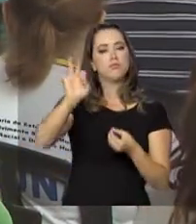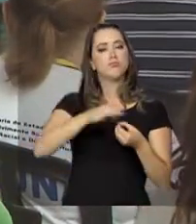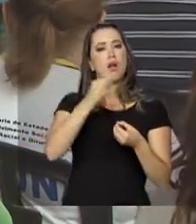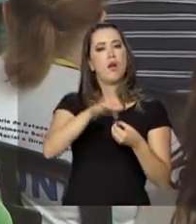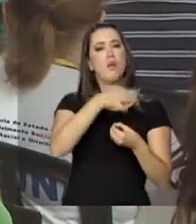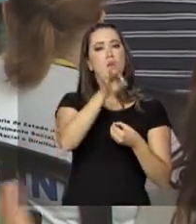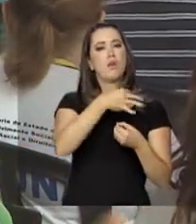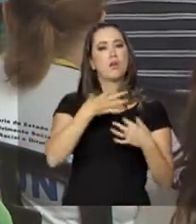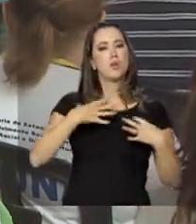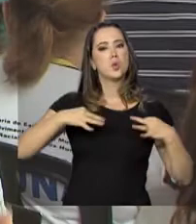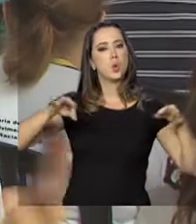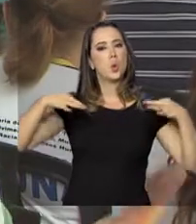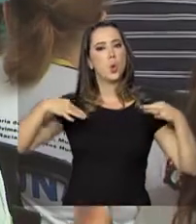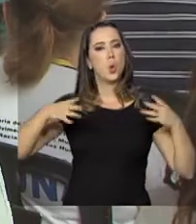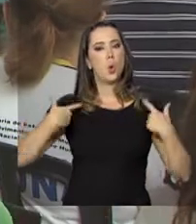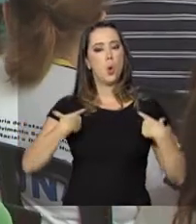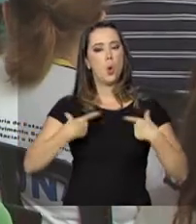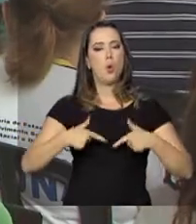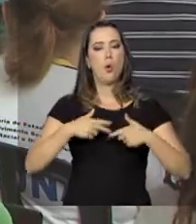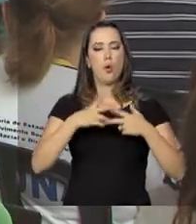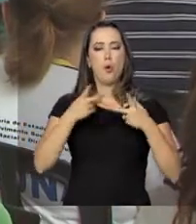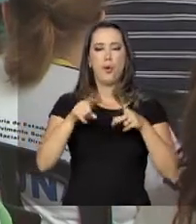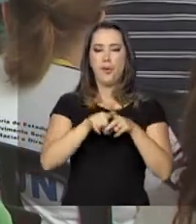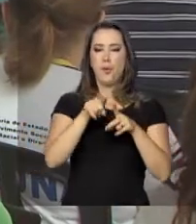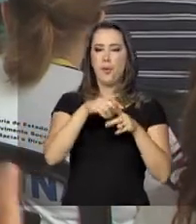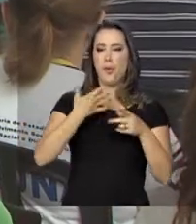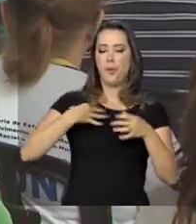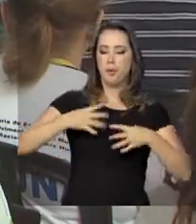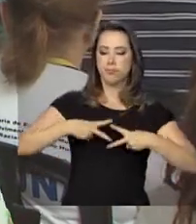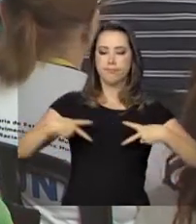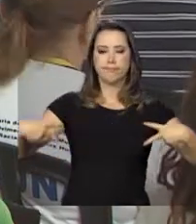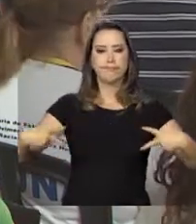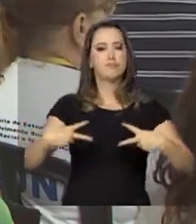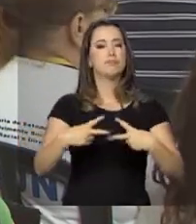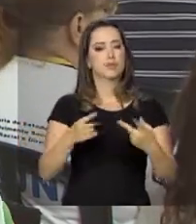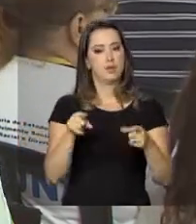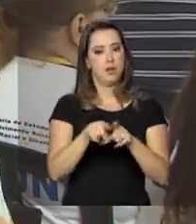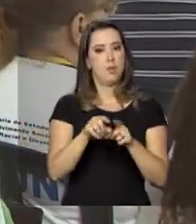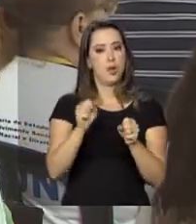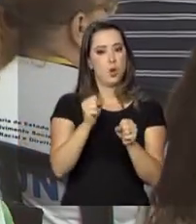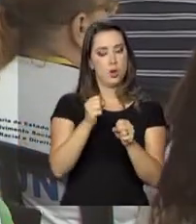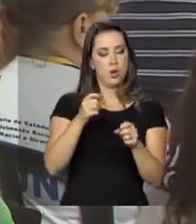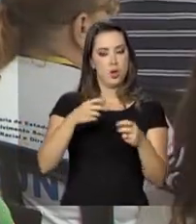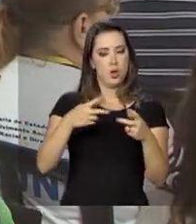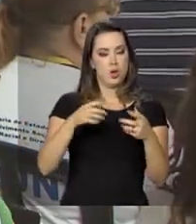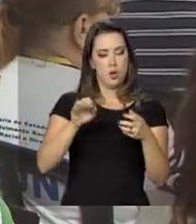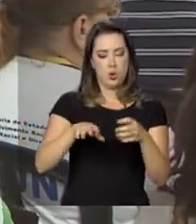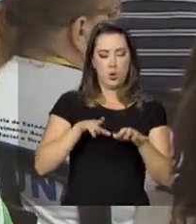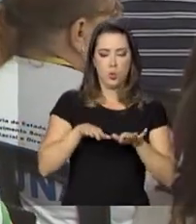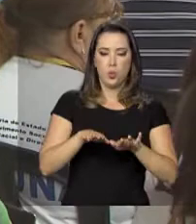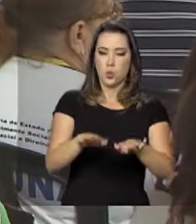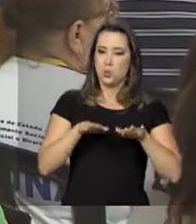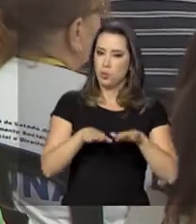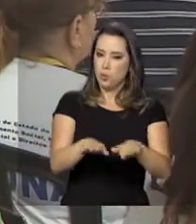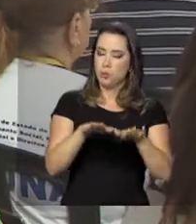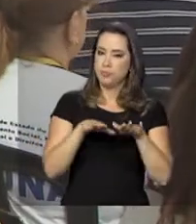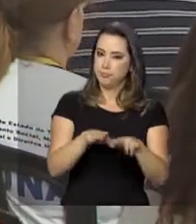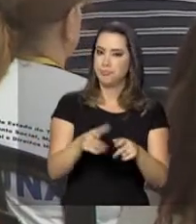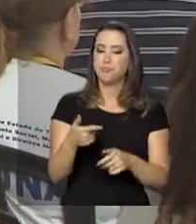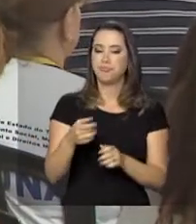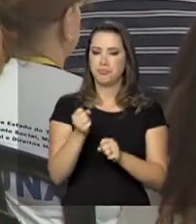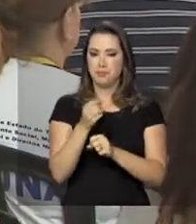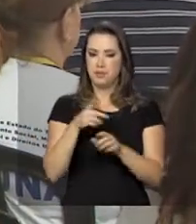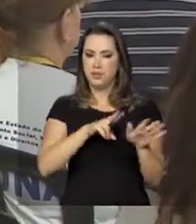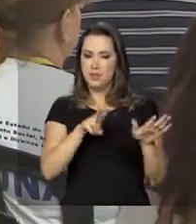e modelagem de lingeries, roupas de banho e também em costura industrial. Na semana passada, um outro grupo também se formou. 49